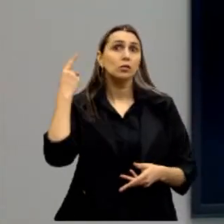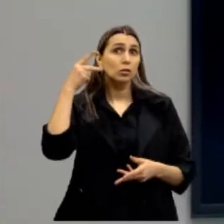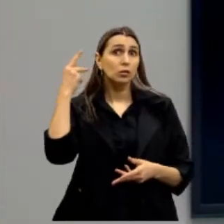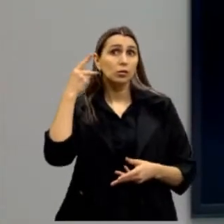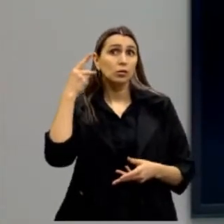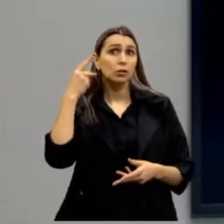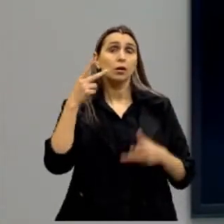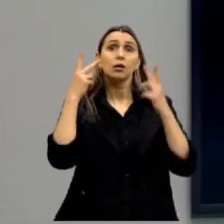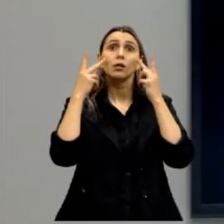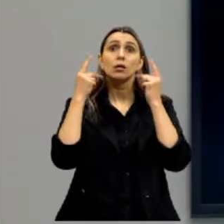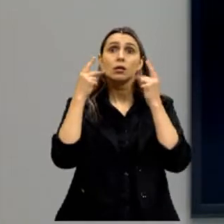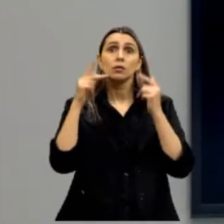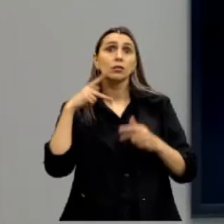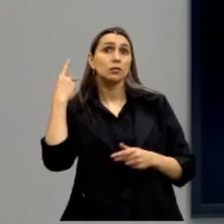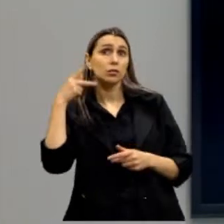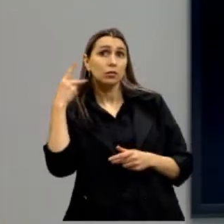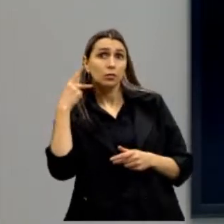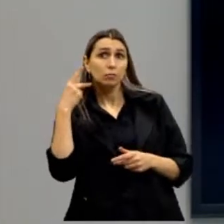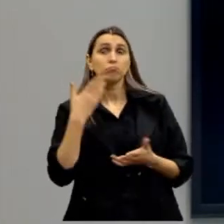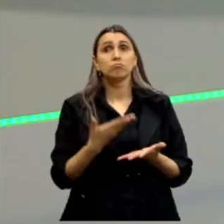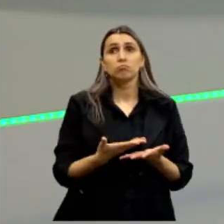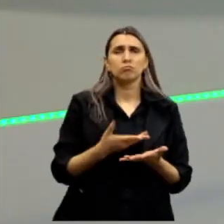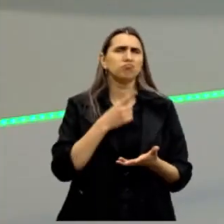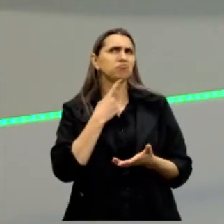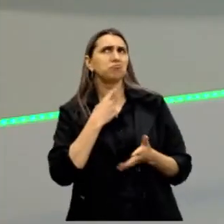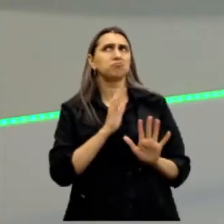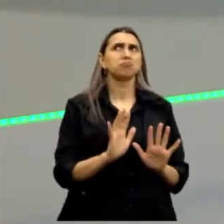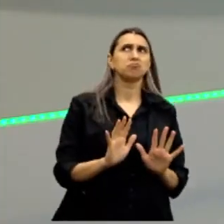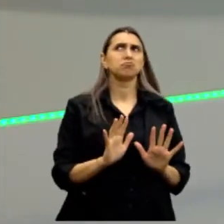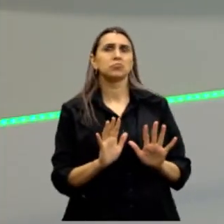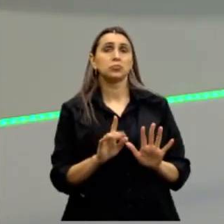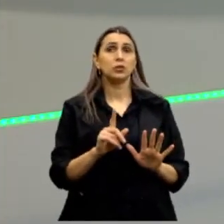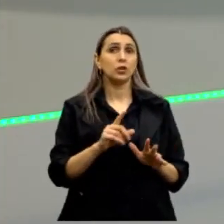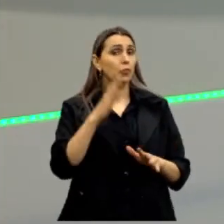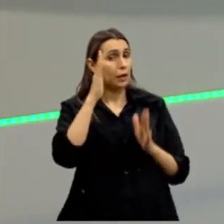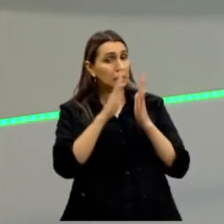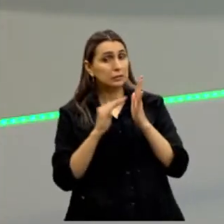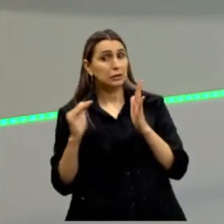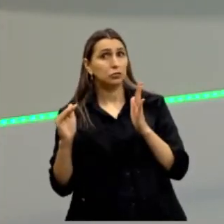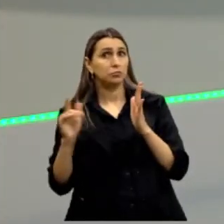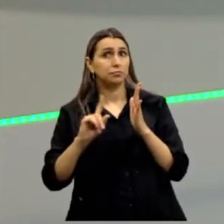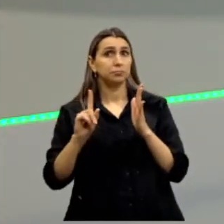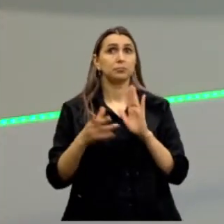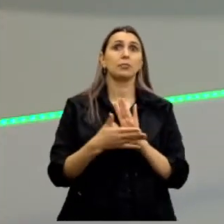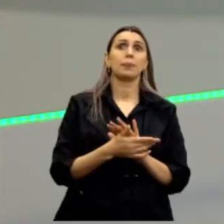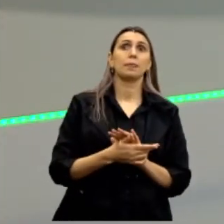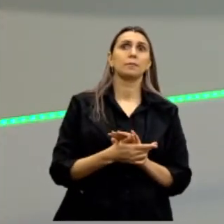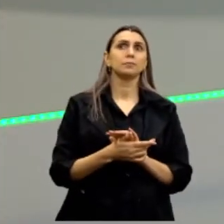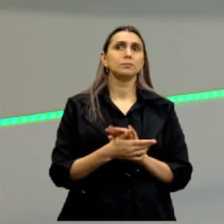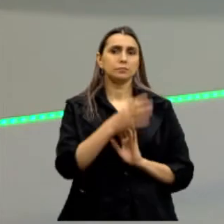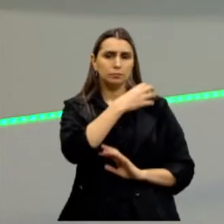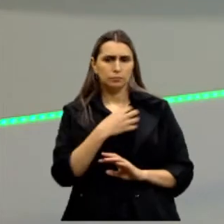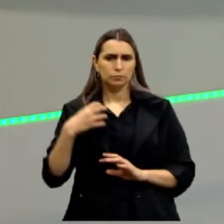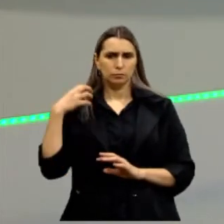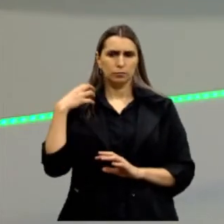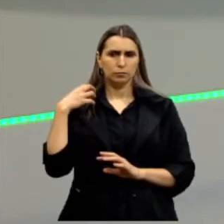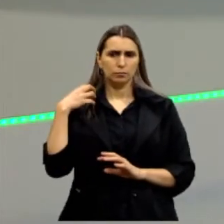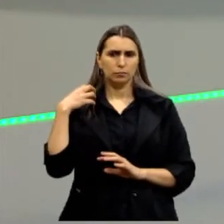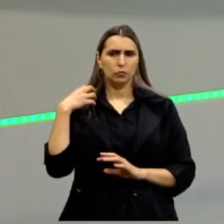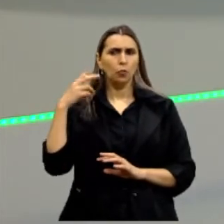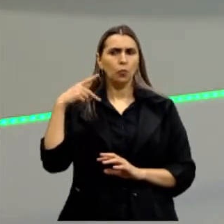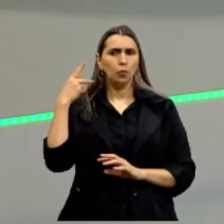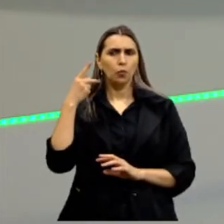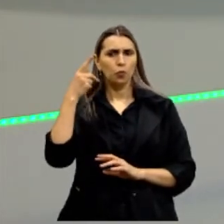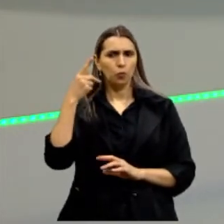então, por natureza, somos políticos. Eu não gosto, não se trata de estética aqui, pessoal. Aristóteles, somos zoopoliticom, ou seja,